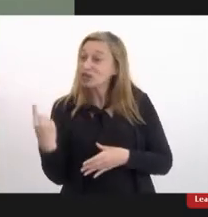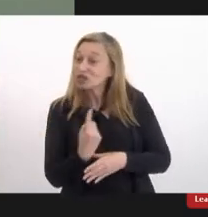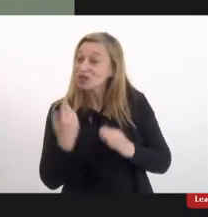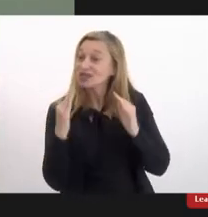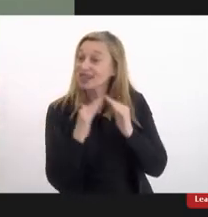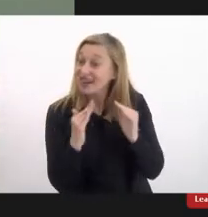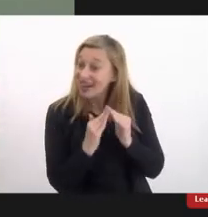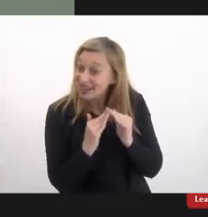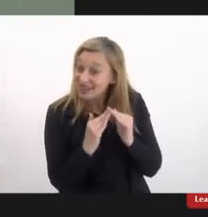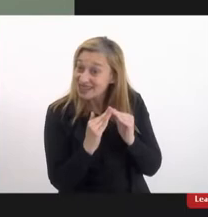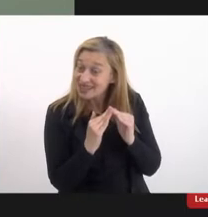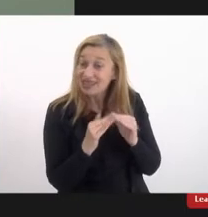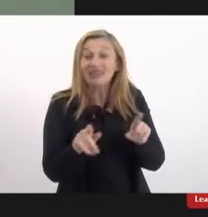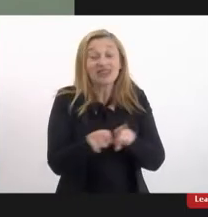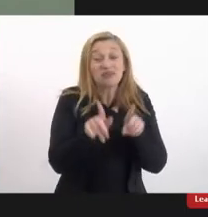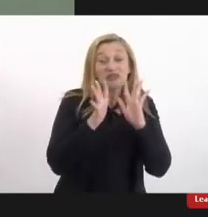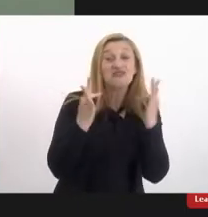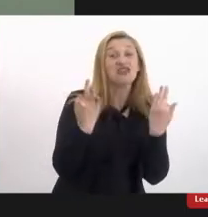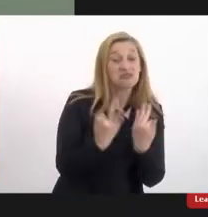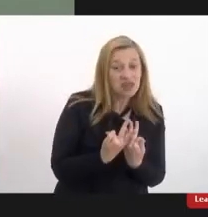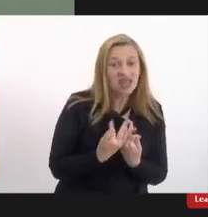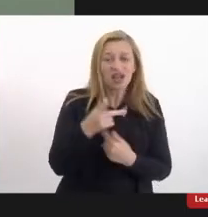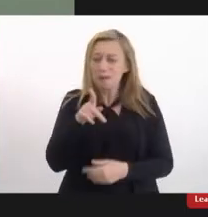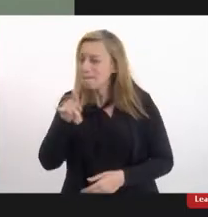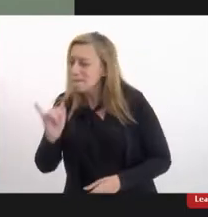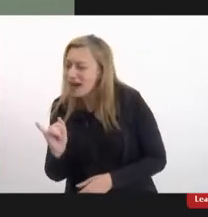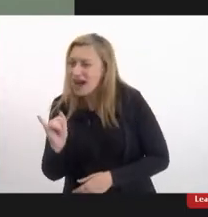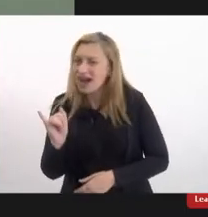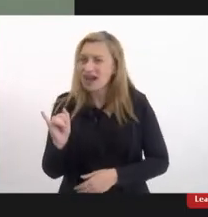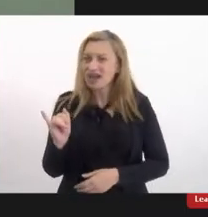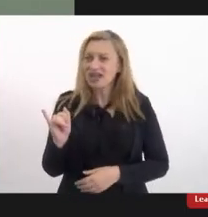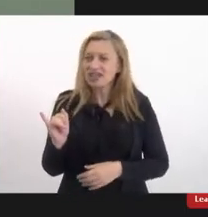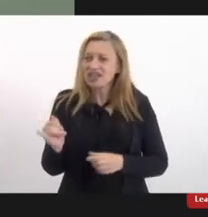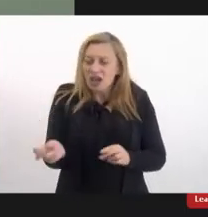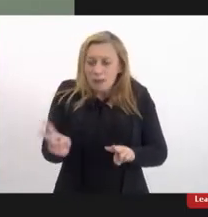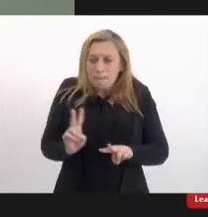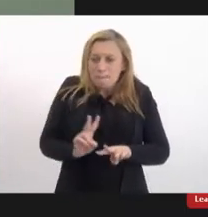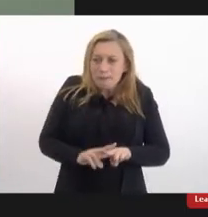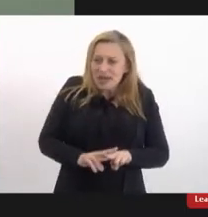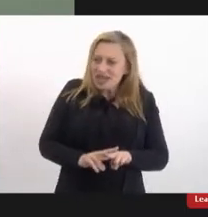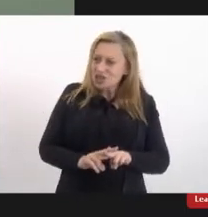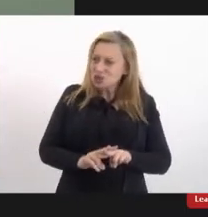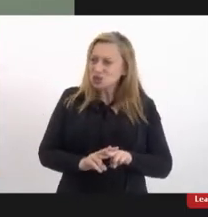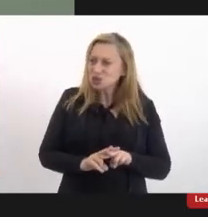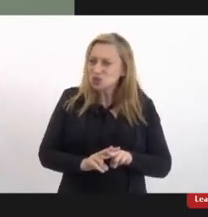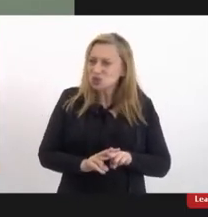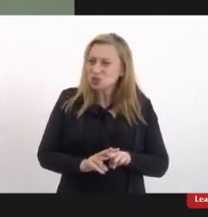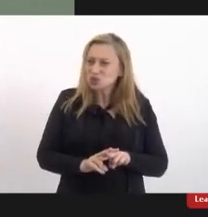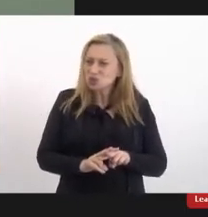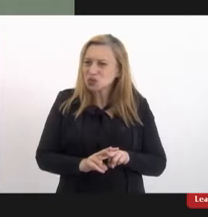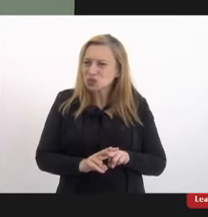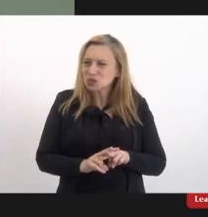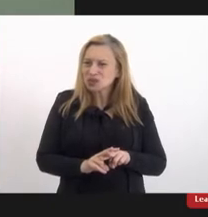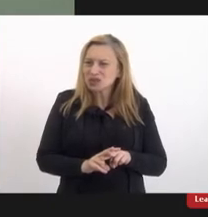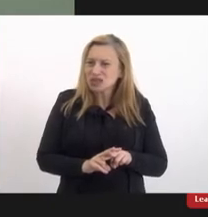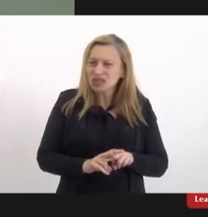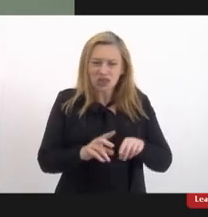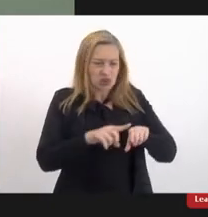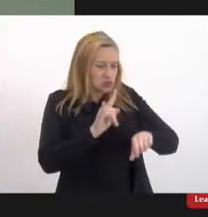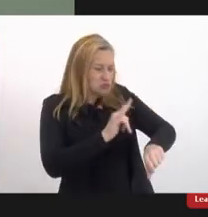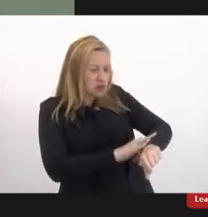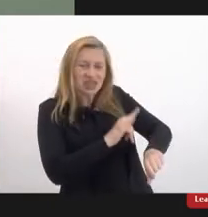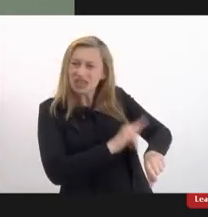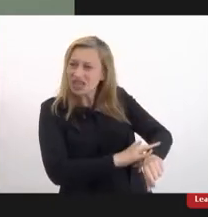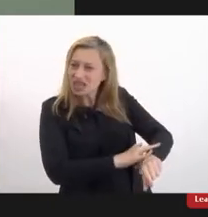pelas nossas famílias os pais nos deixam trancafiadas em banheiros nos cubículos de 25 metros